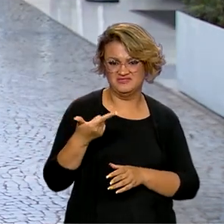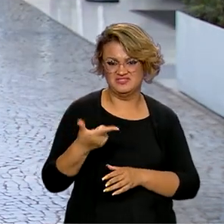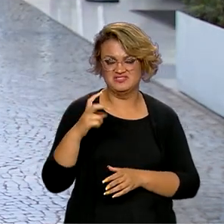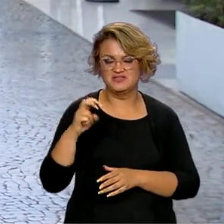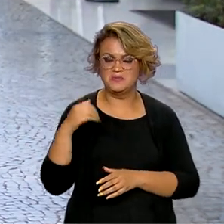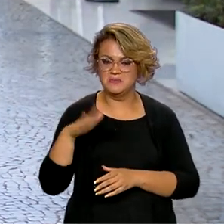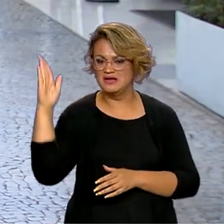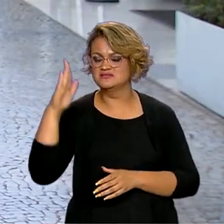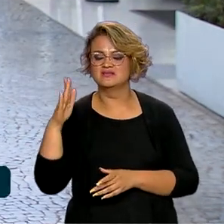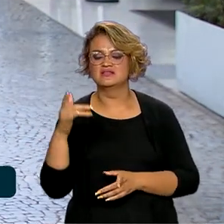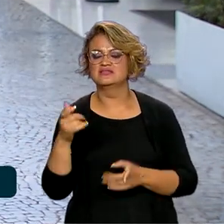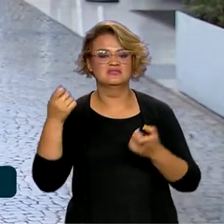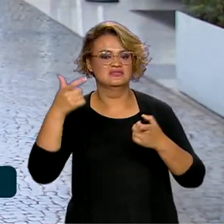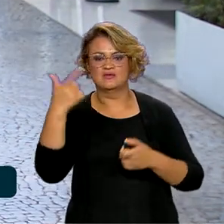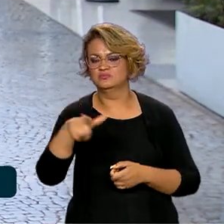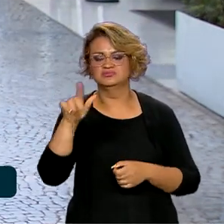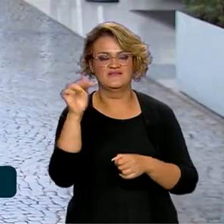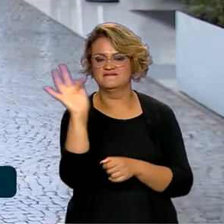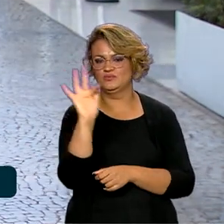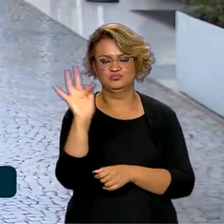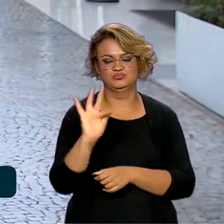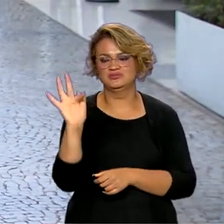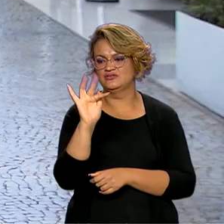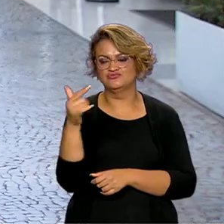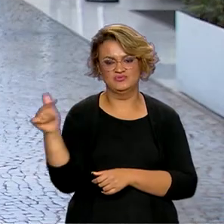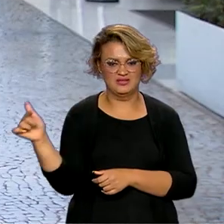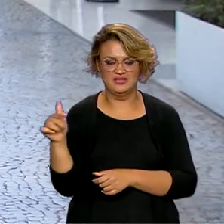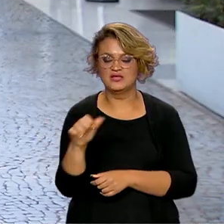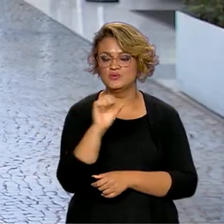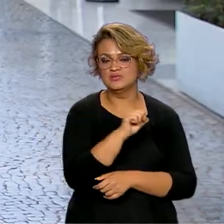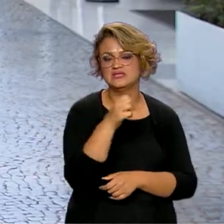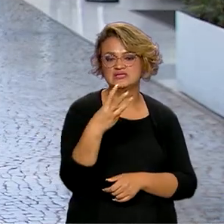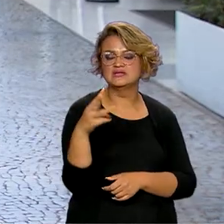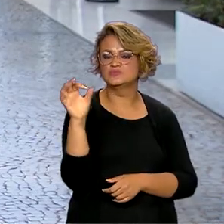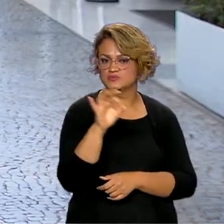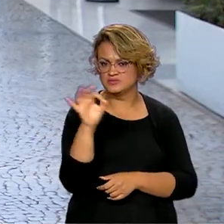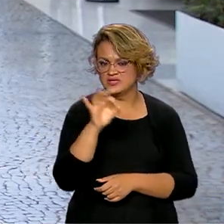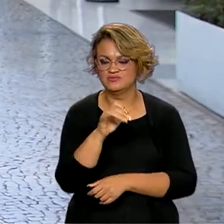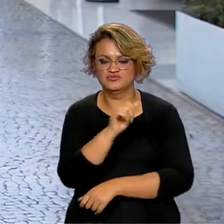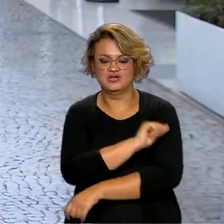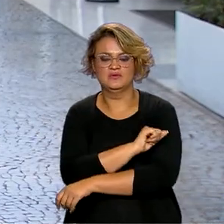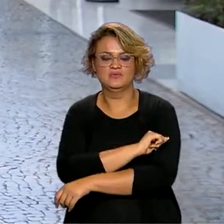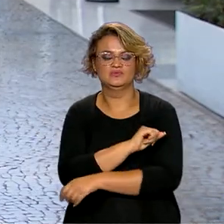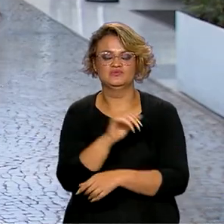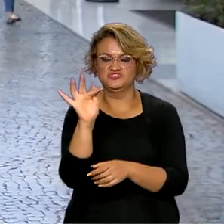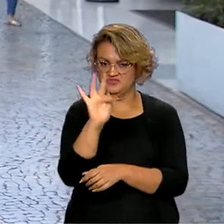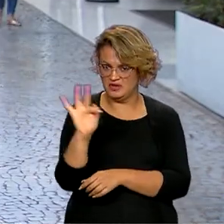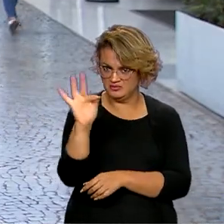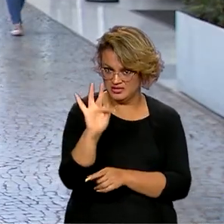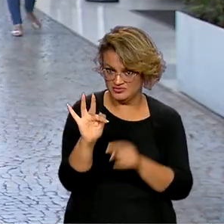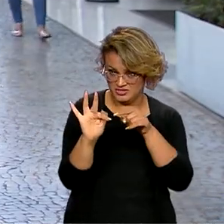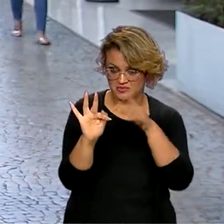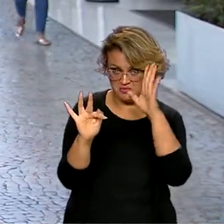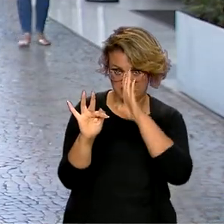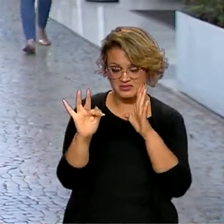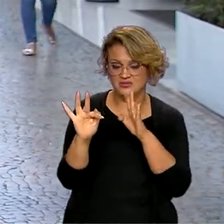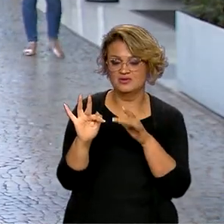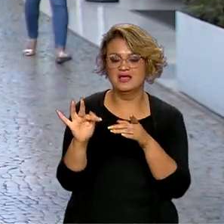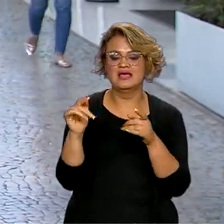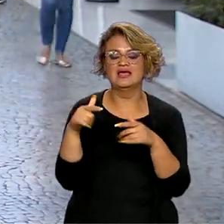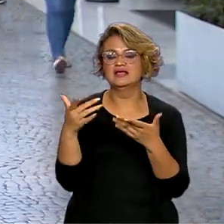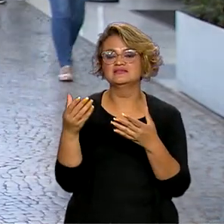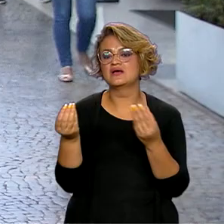anos não possui diploma universitário e 83% dos estudantes do ensino superior no Brasil estão